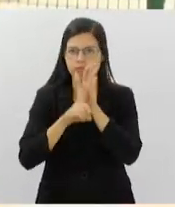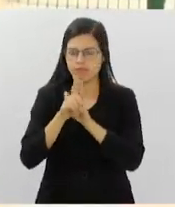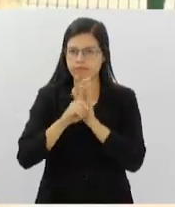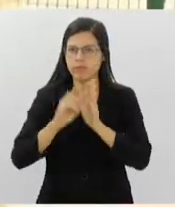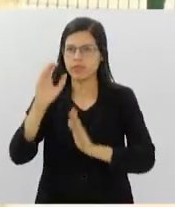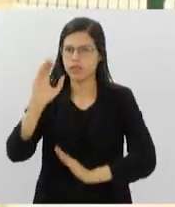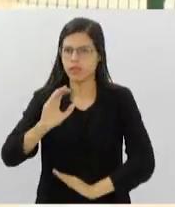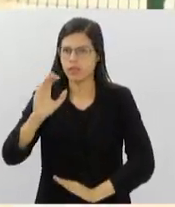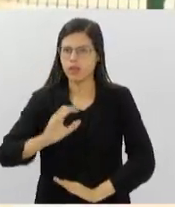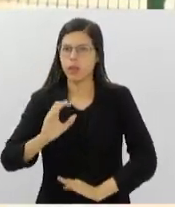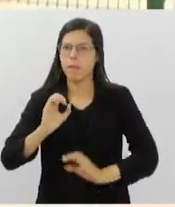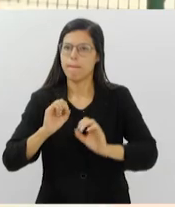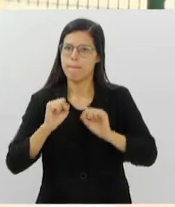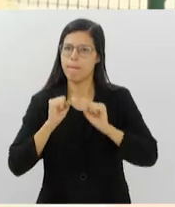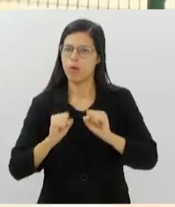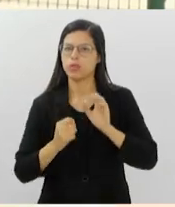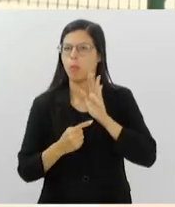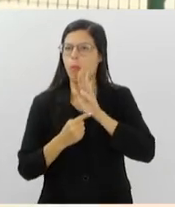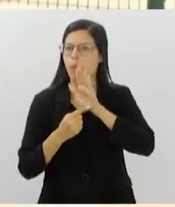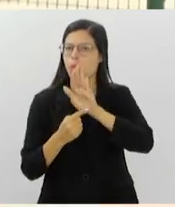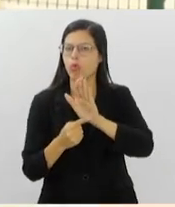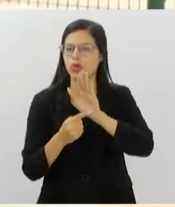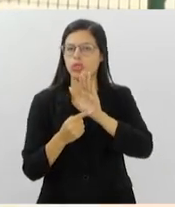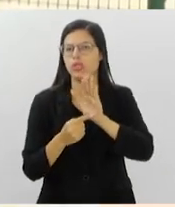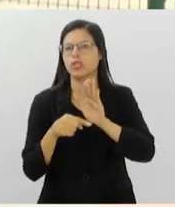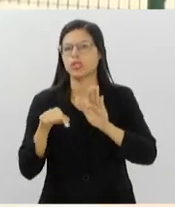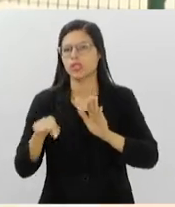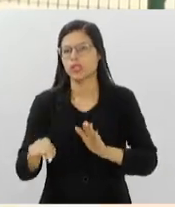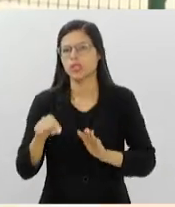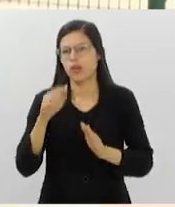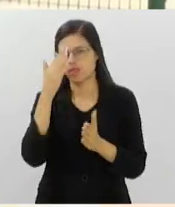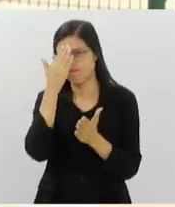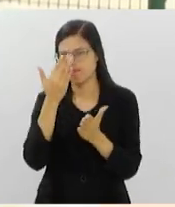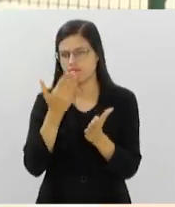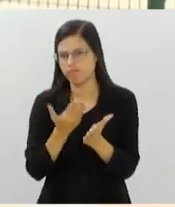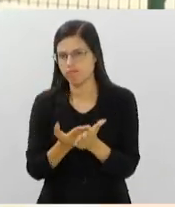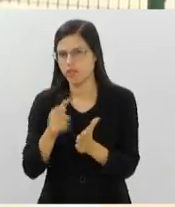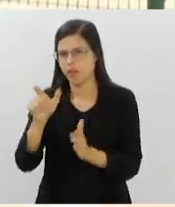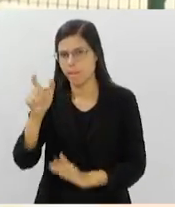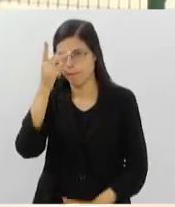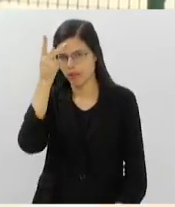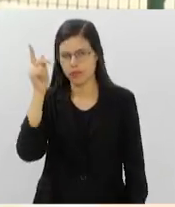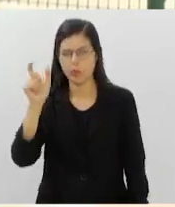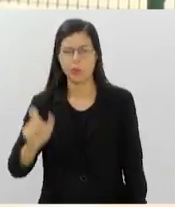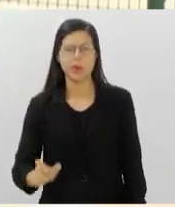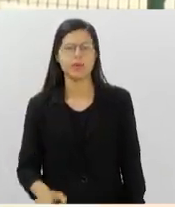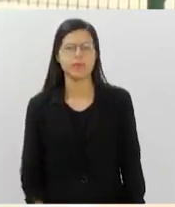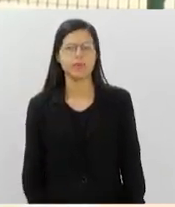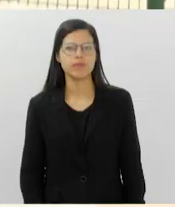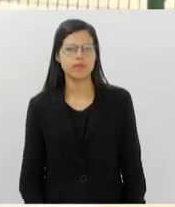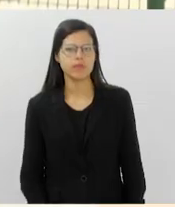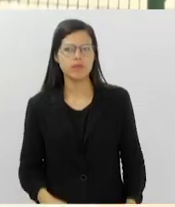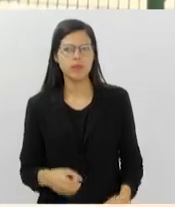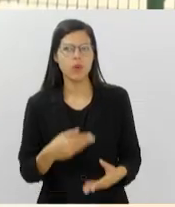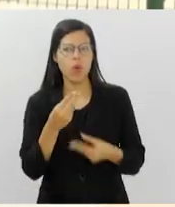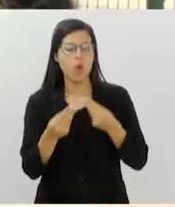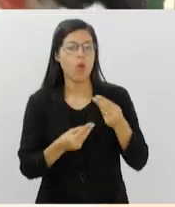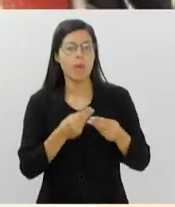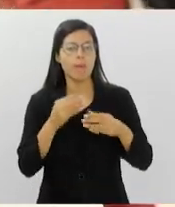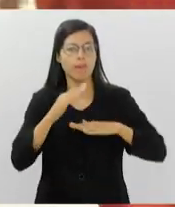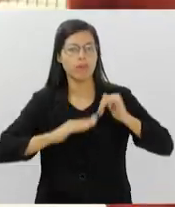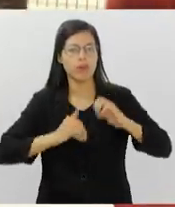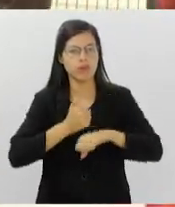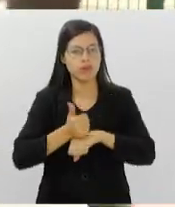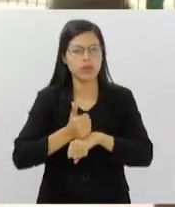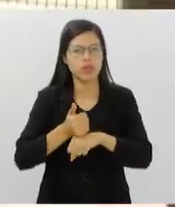confrontar, que possam refutar aquela crença do cidadão. E como é os profissionais têm acesso a essa cartilha? Essa cartilha